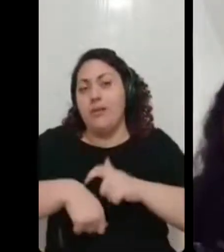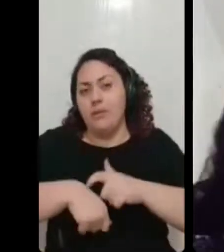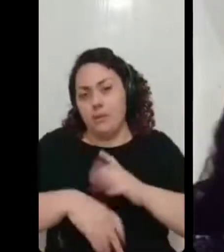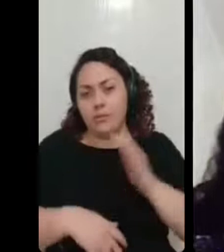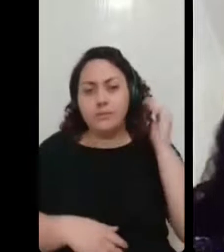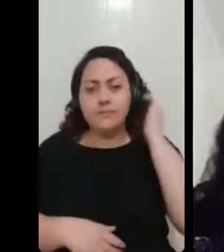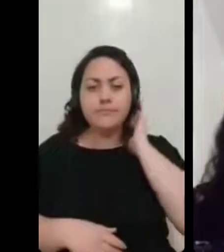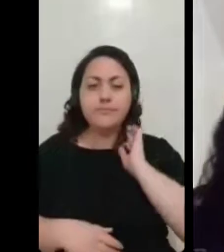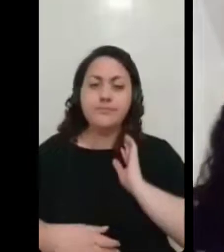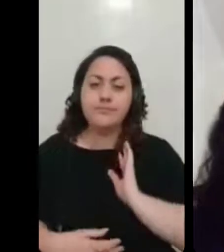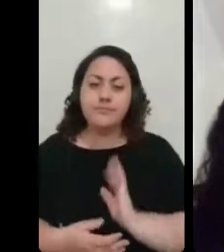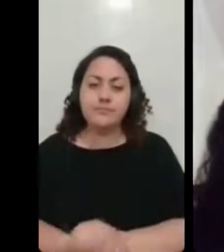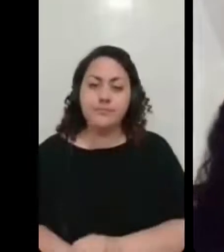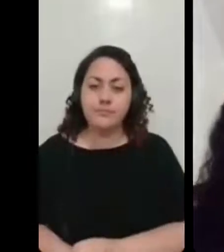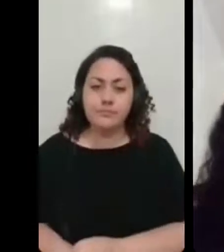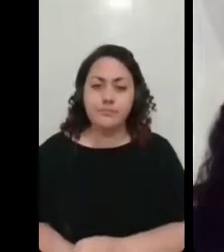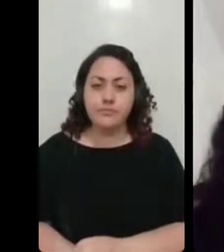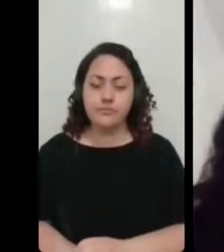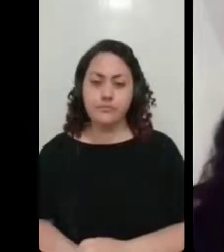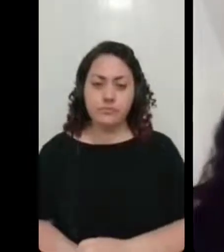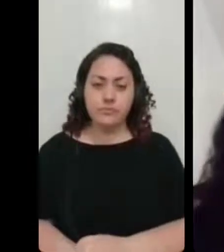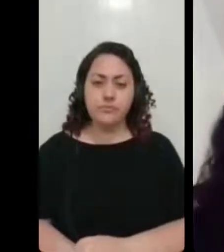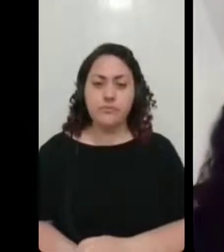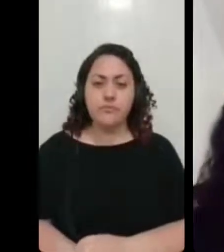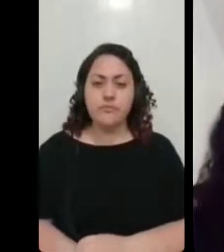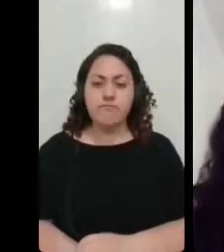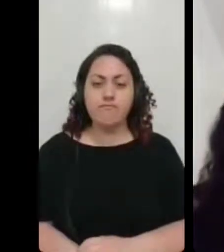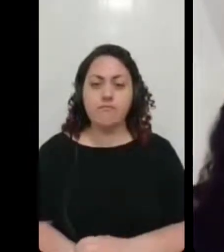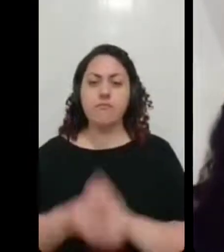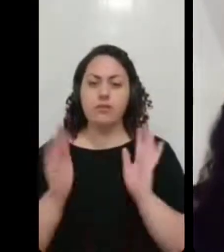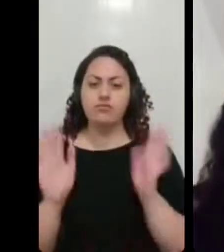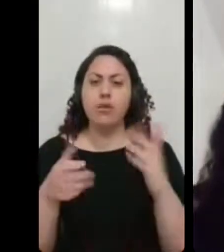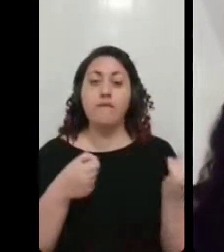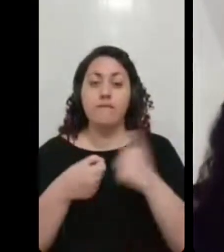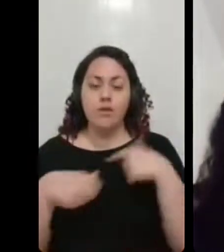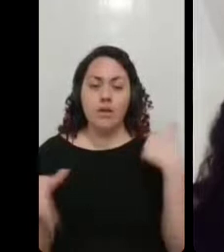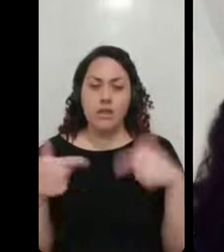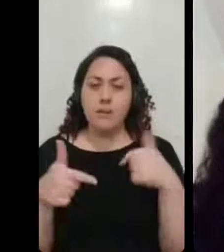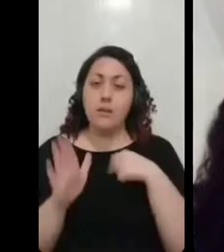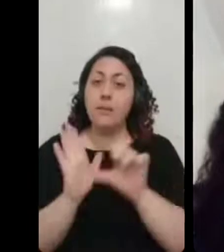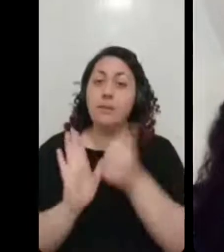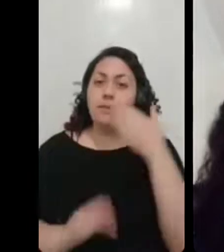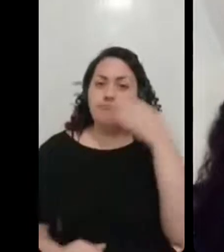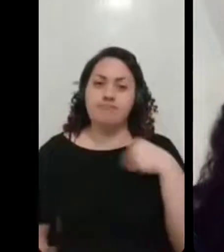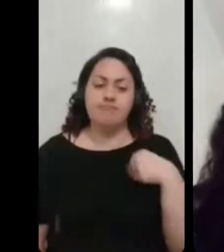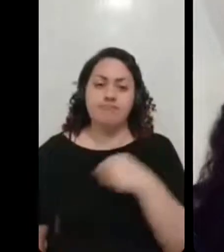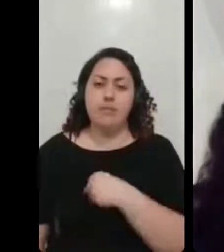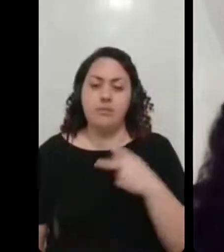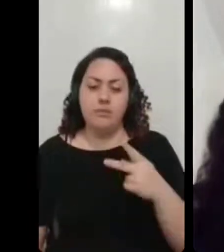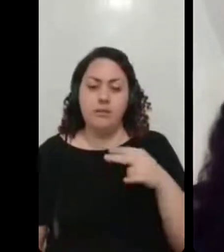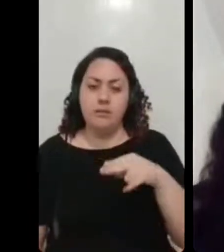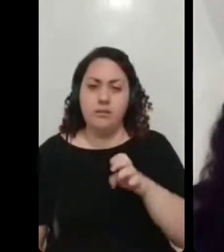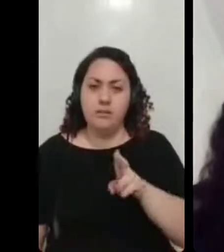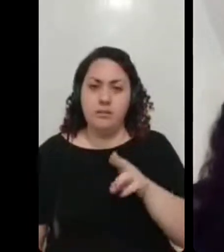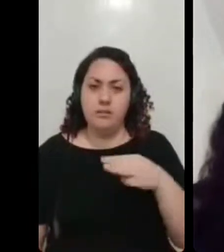médico que eu procurei depois desse tempo, assim, depois que eu voltei a trabalhar, foi o pneumologista, né? O pneumologista me passou uma série